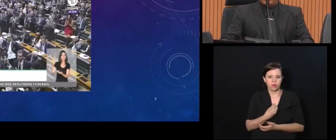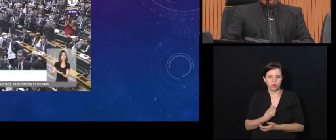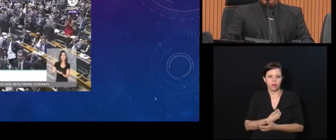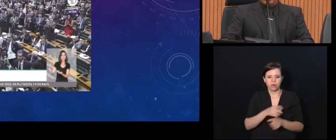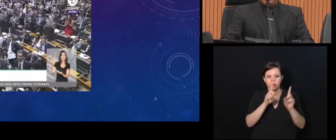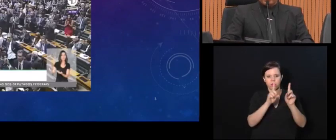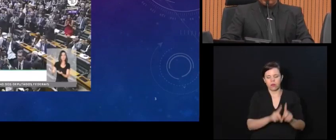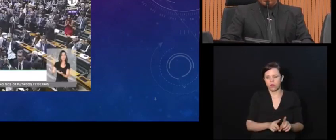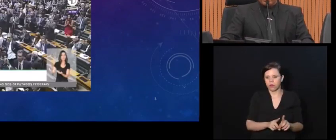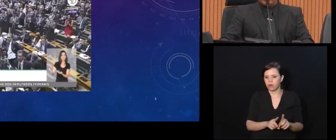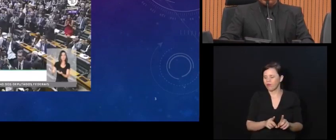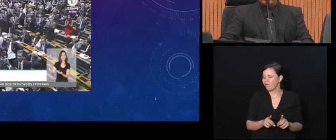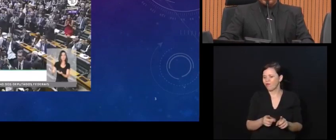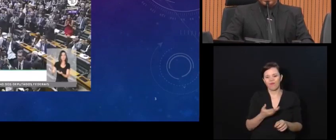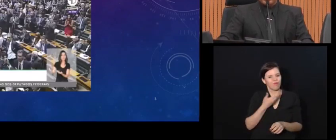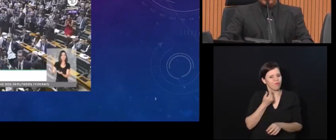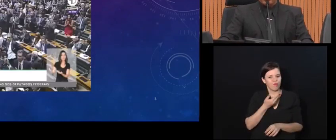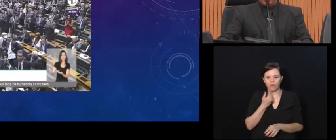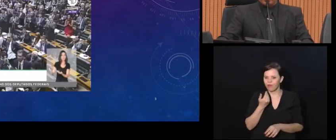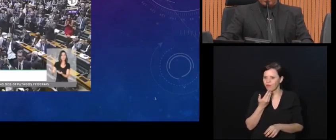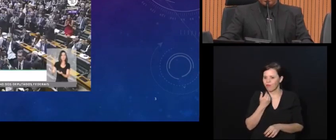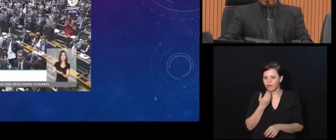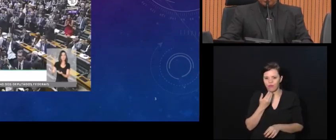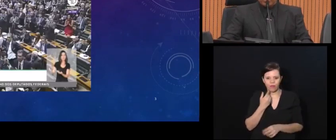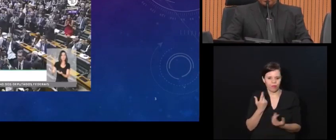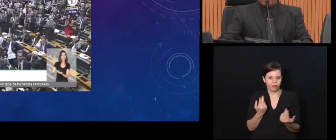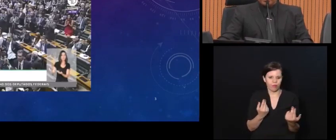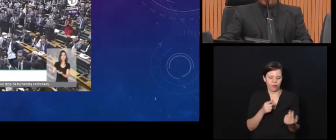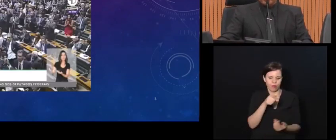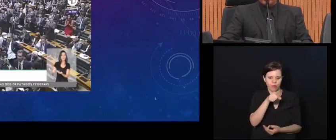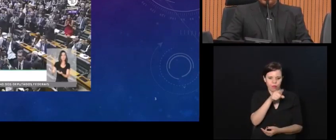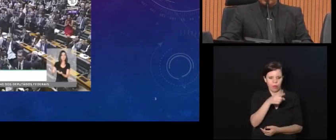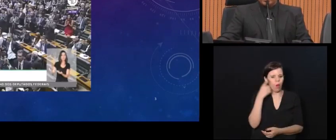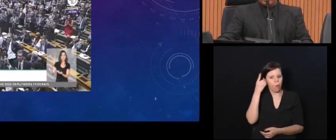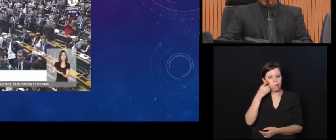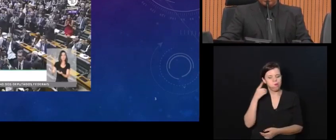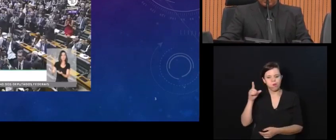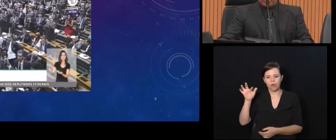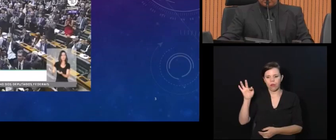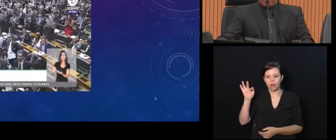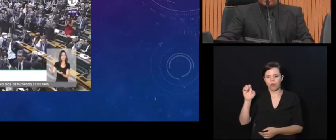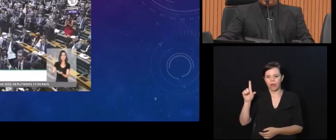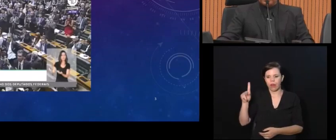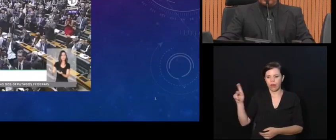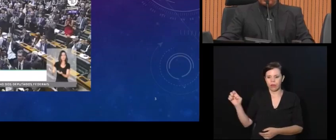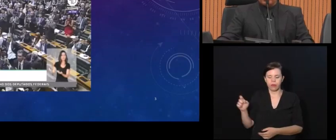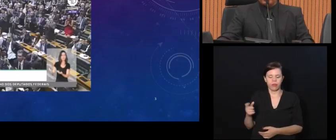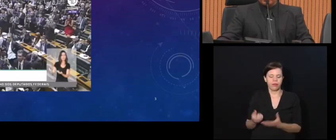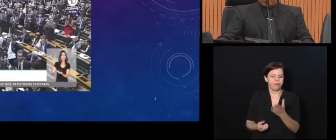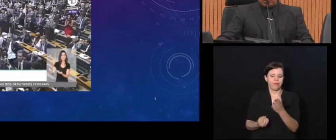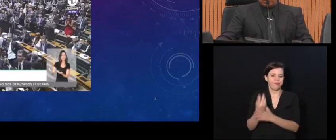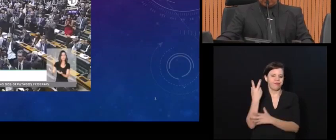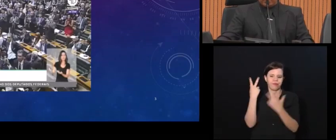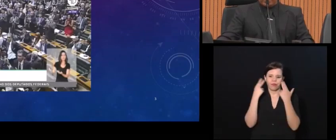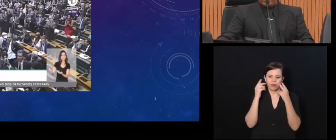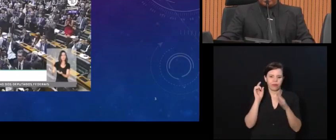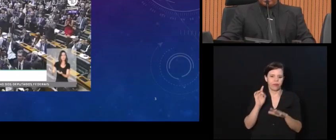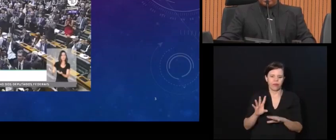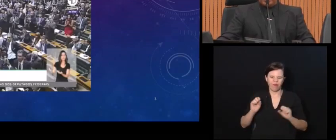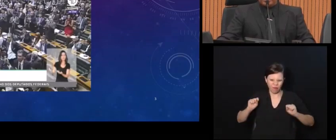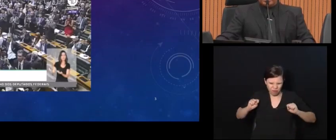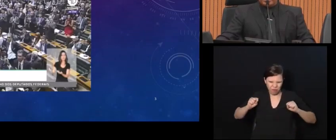deficiência não é uma coisa tão fácil de chegar ali igual o Felipe Rigoni. A coisa não cai do céu. Precisa de muito esforço.